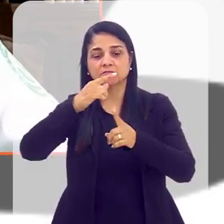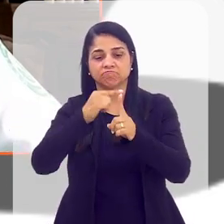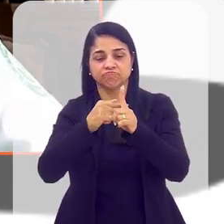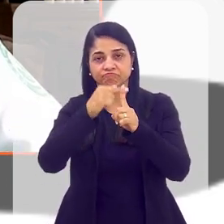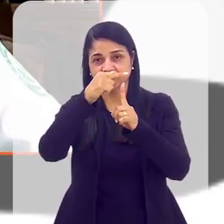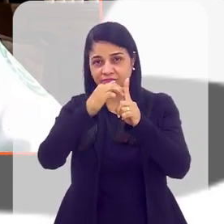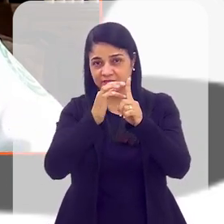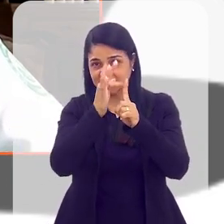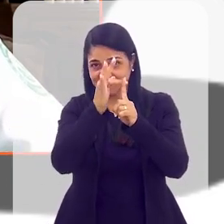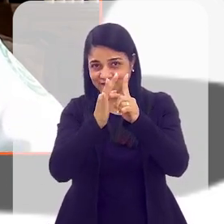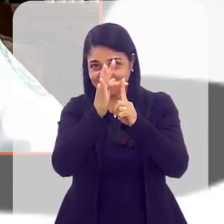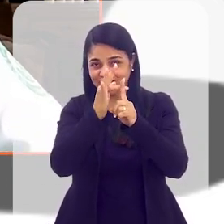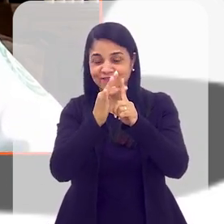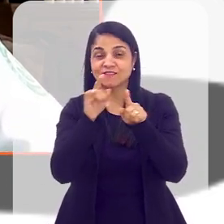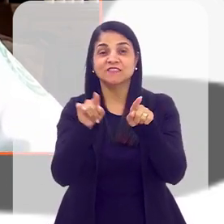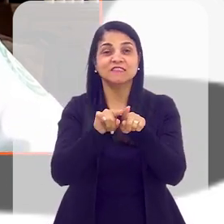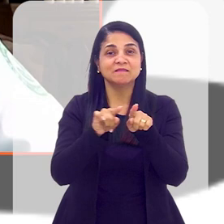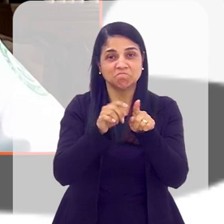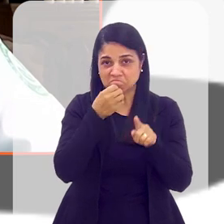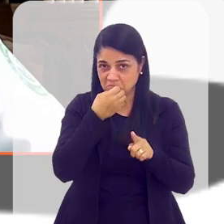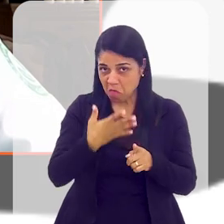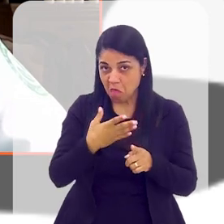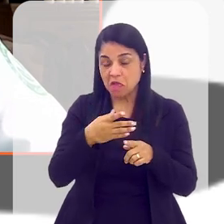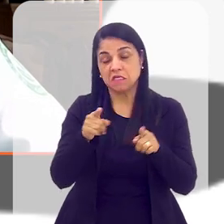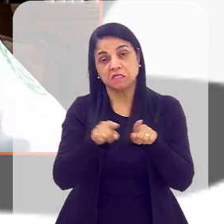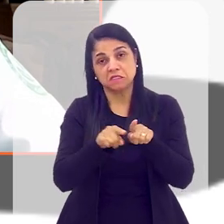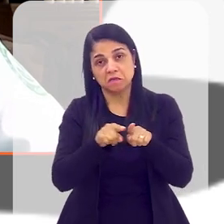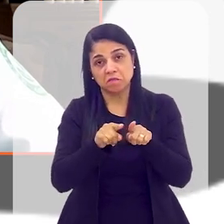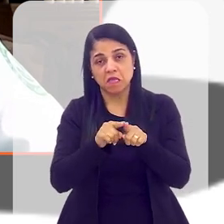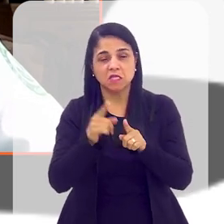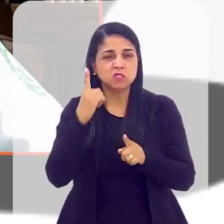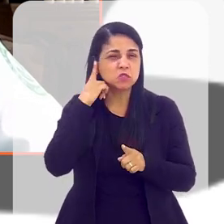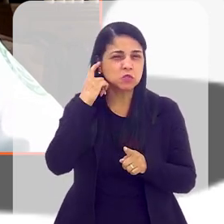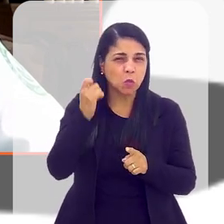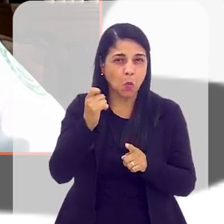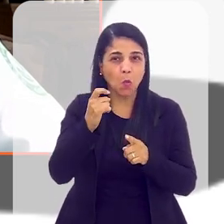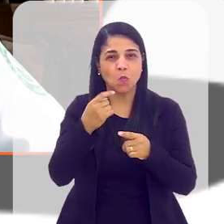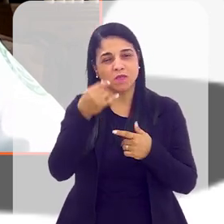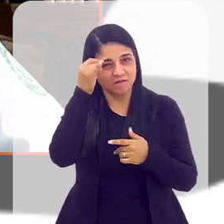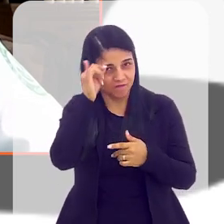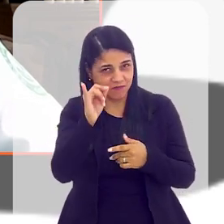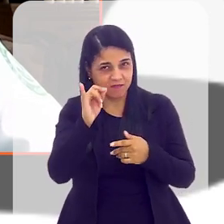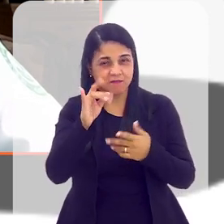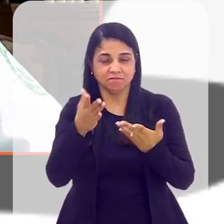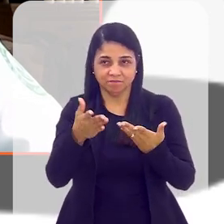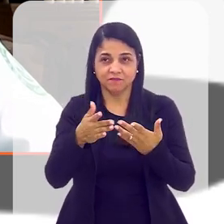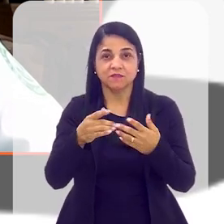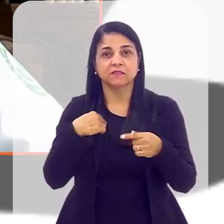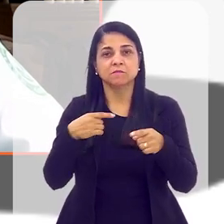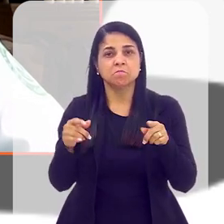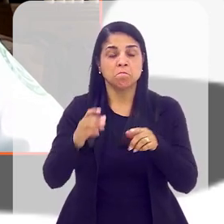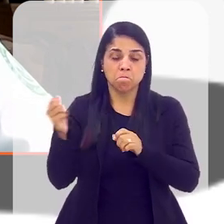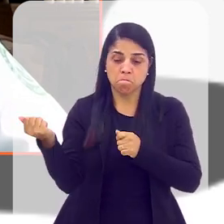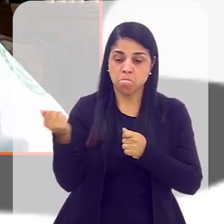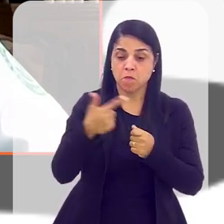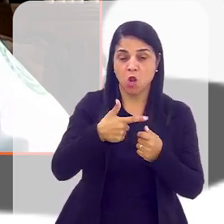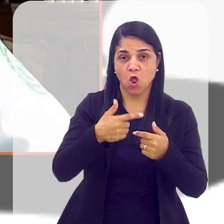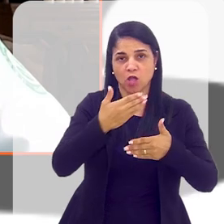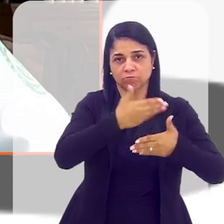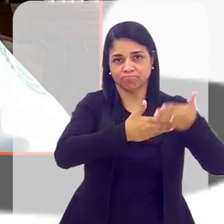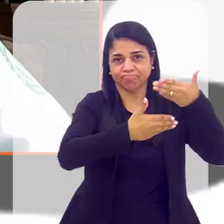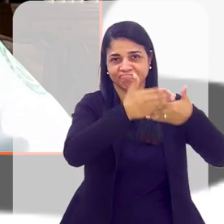térmico e acústico melhor que a alvenaria. Isso nós temos todos os ensaios feitos no Instituto de Pesquisas Tecnológicas em São Paulo.